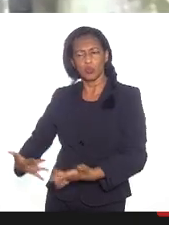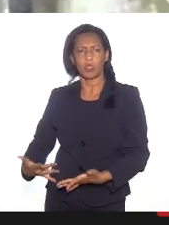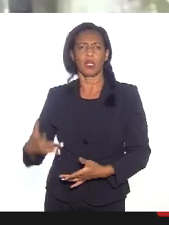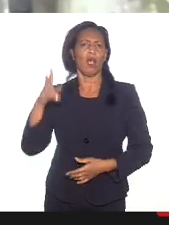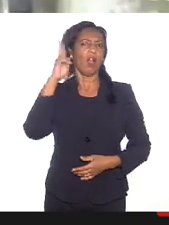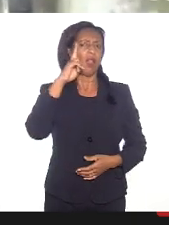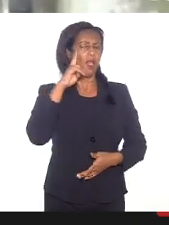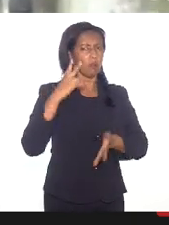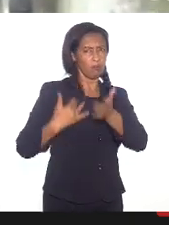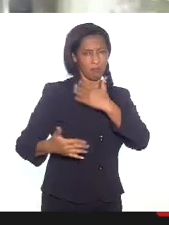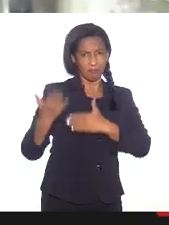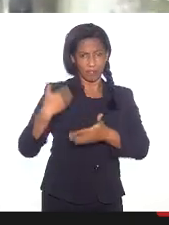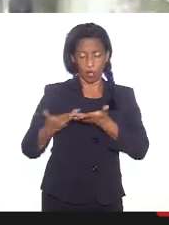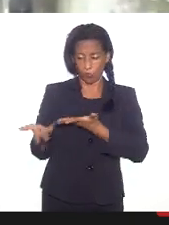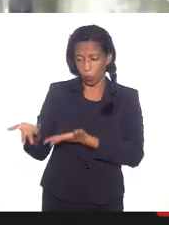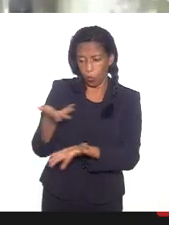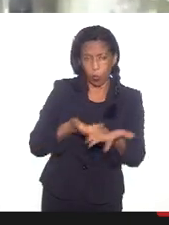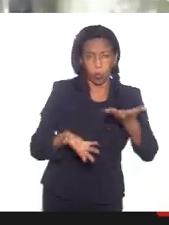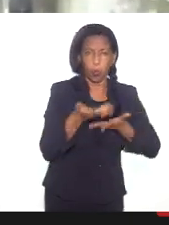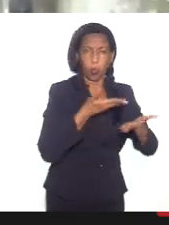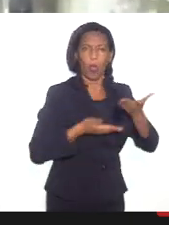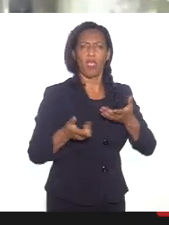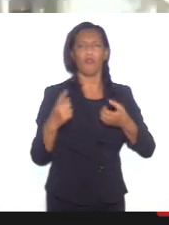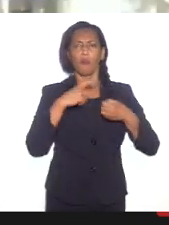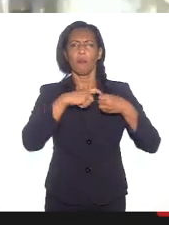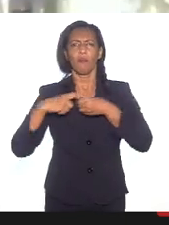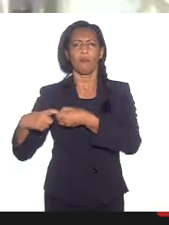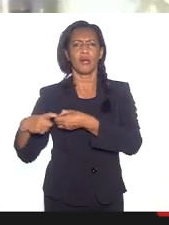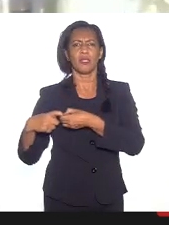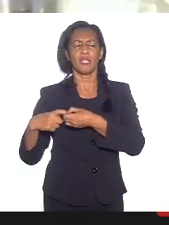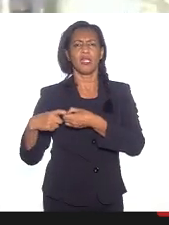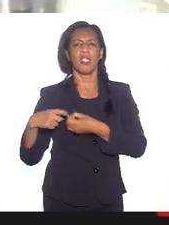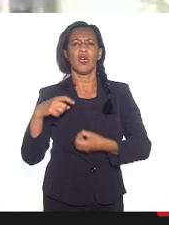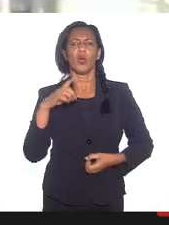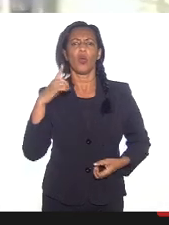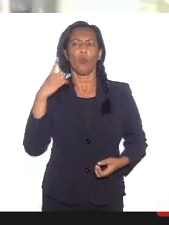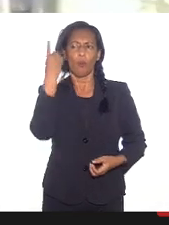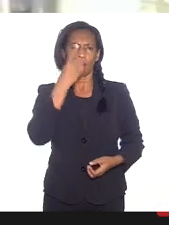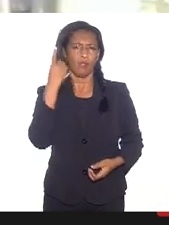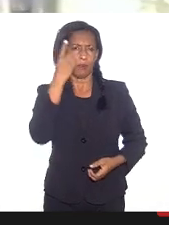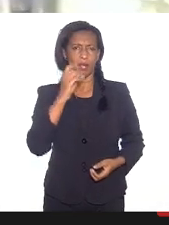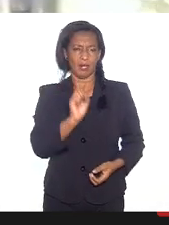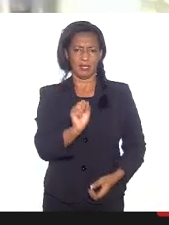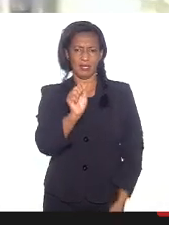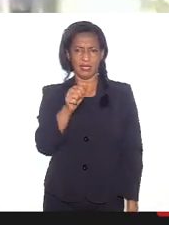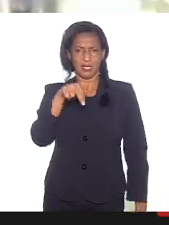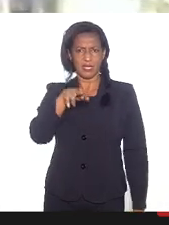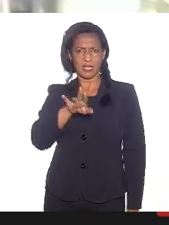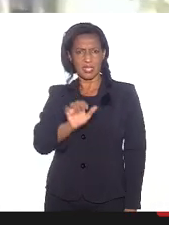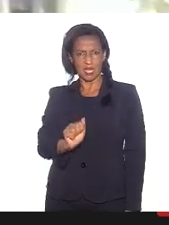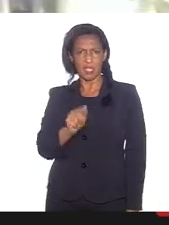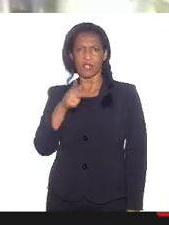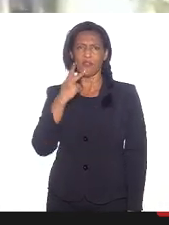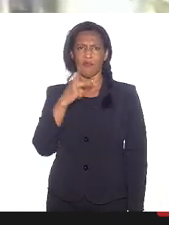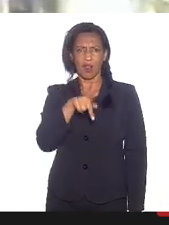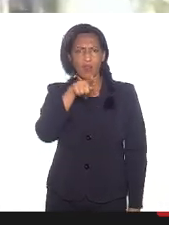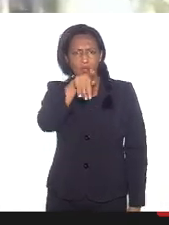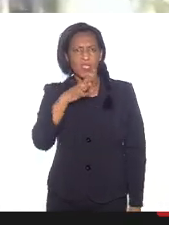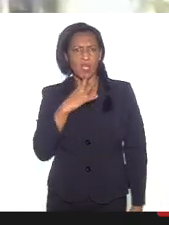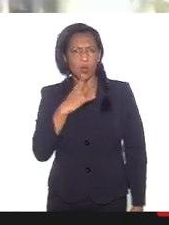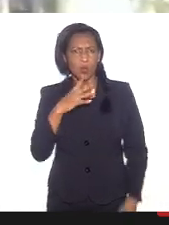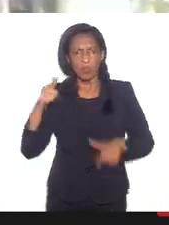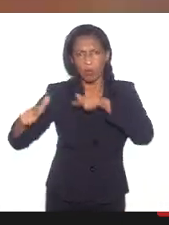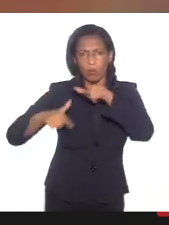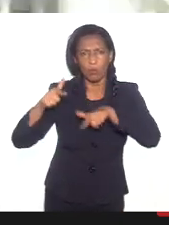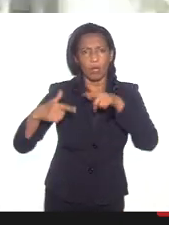época com a delegada Sandra Dornel, a falou, era ela, ela foi lá no terreiro. A gente leva as pessoas para conhecer o trabalho que é feito e tirar esse imaginário